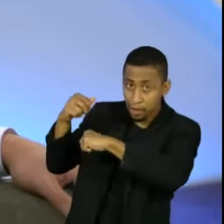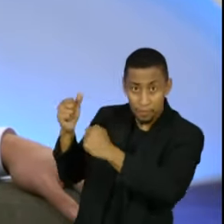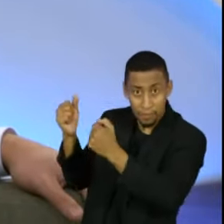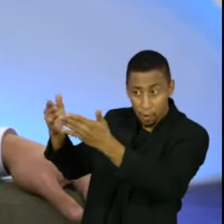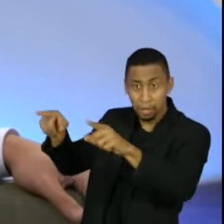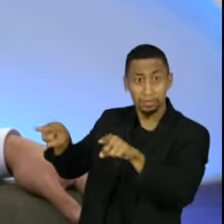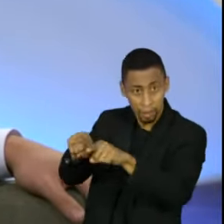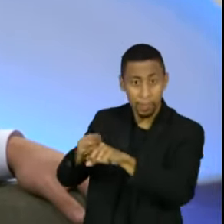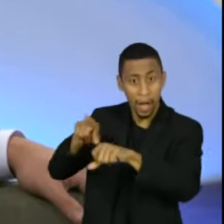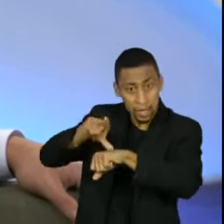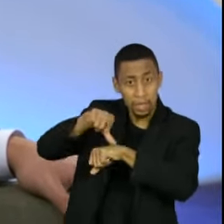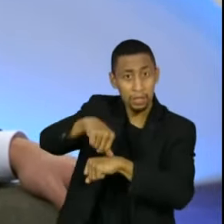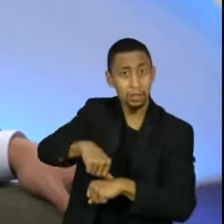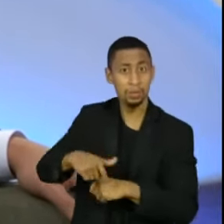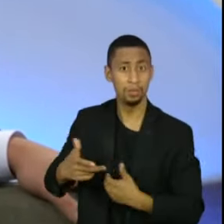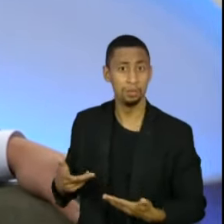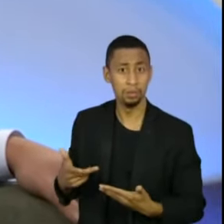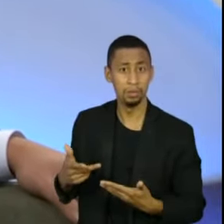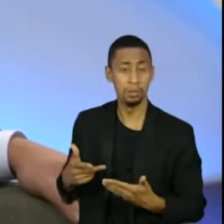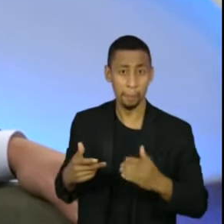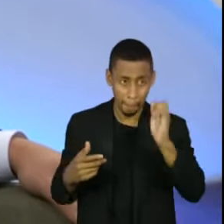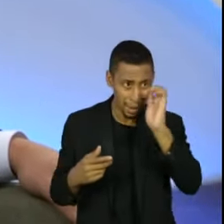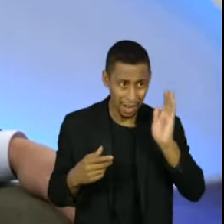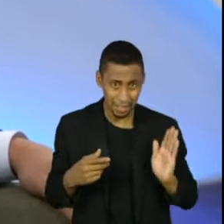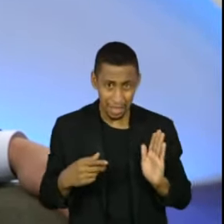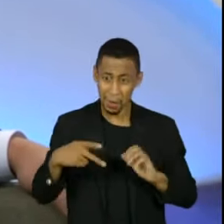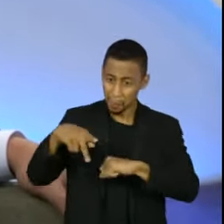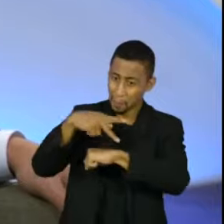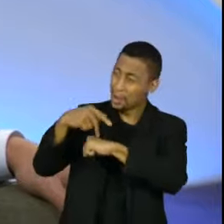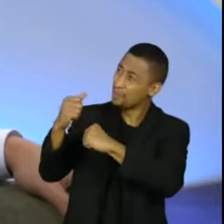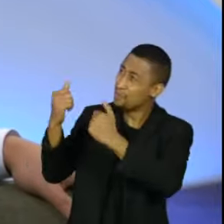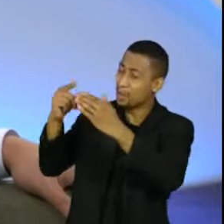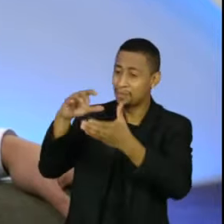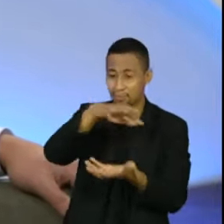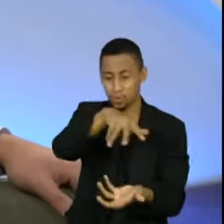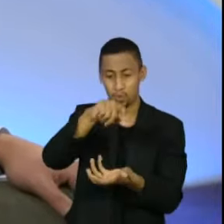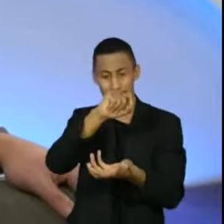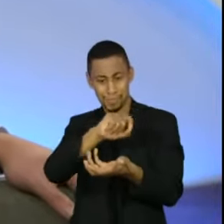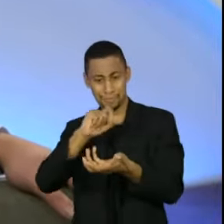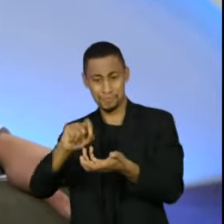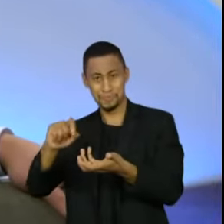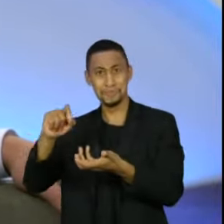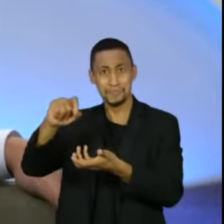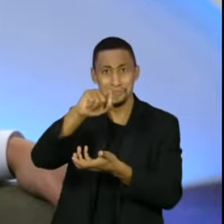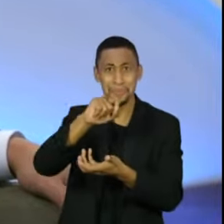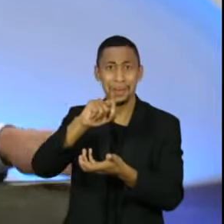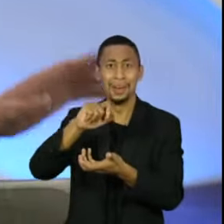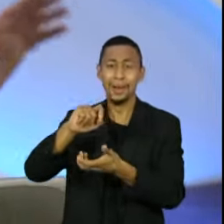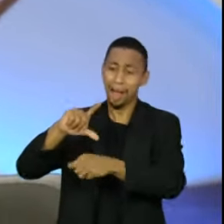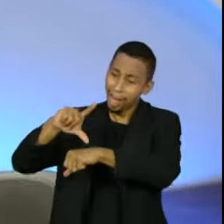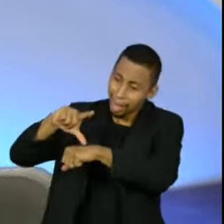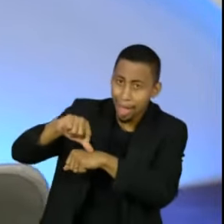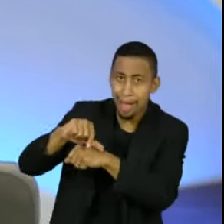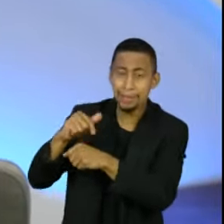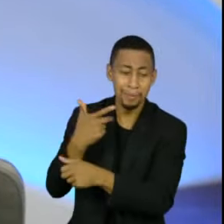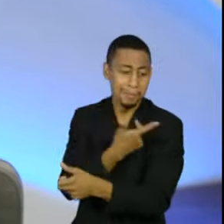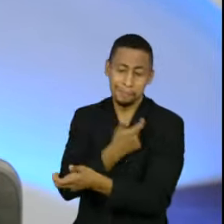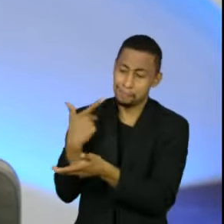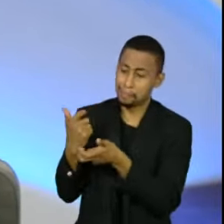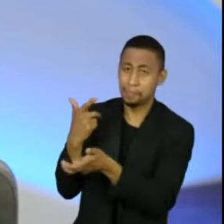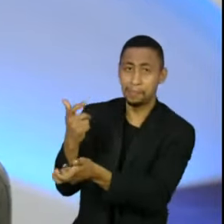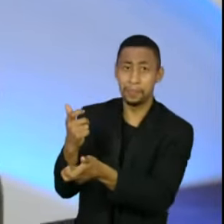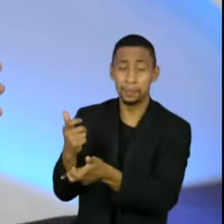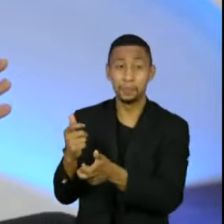privilégio do Brasil. Houve também o mesmo problema em diversos outros países do mundo, que houve um atraso no início da vacinação. Então, essas dificuldades são